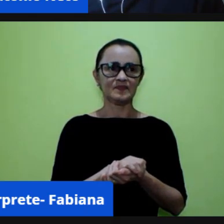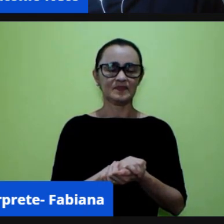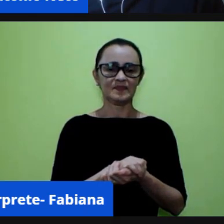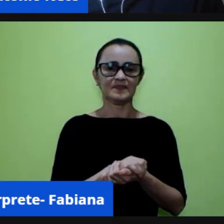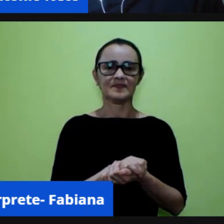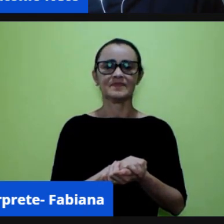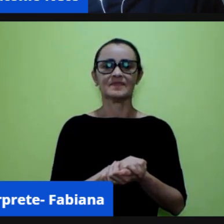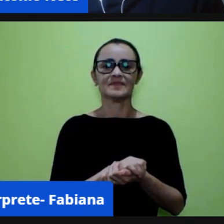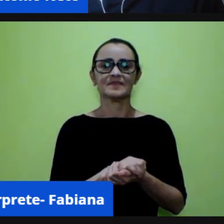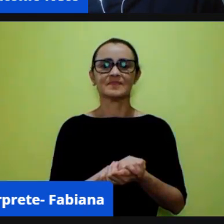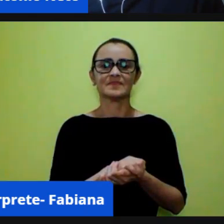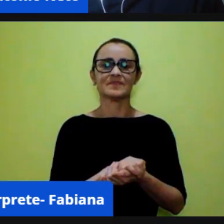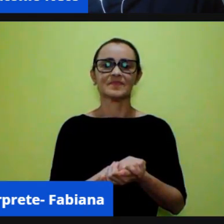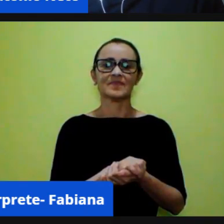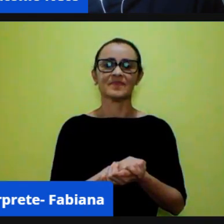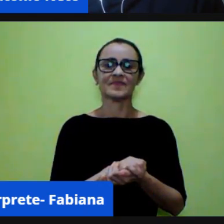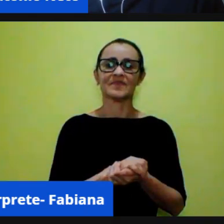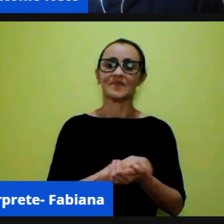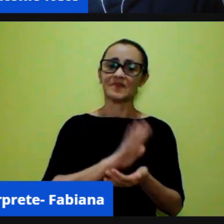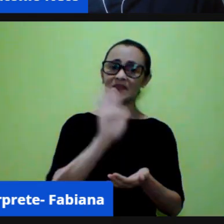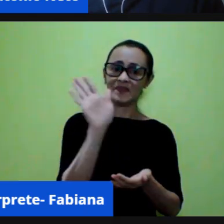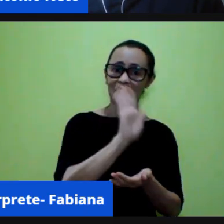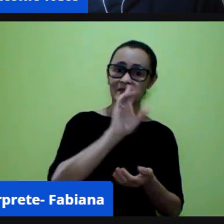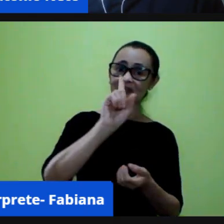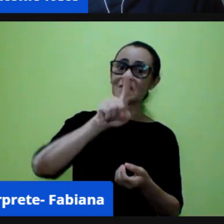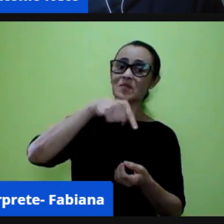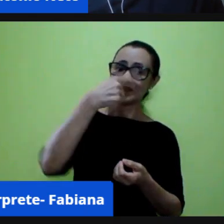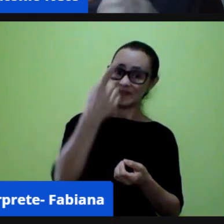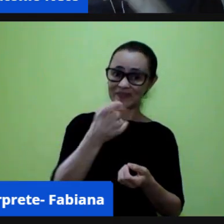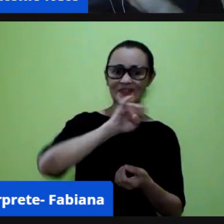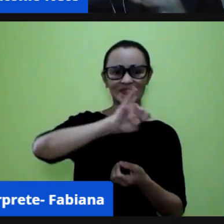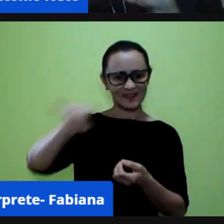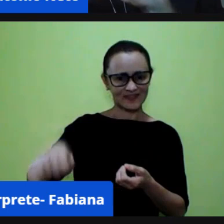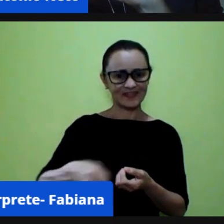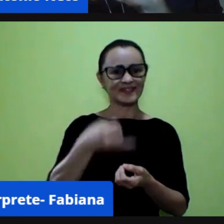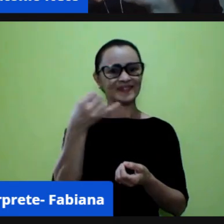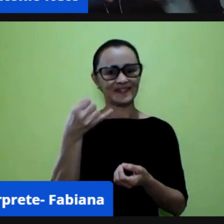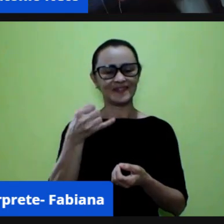beijo a todos e até uma próxima oportunidade